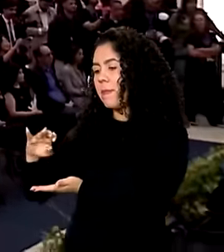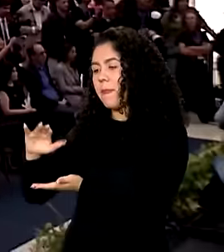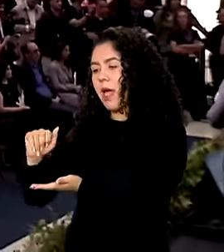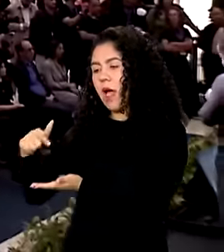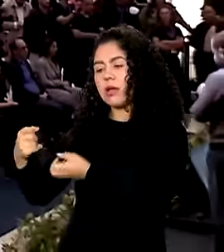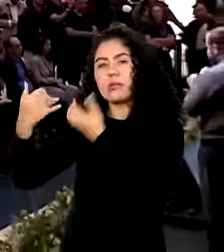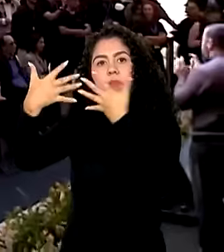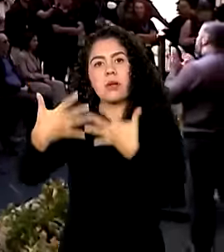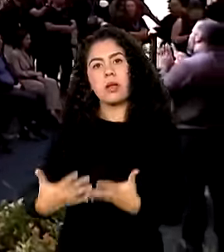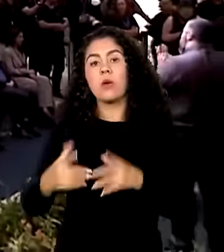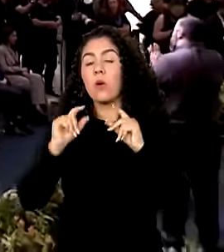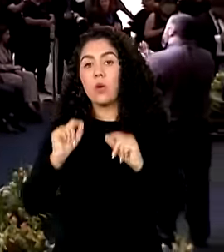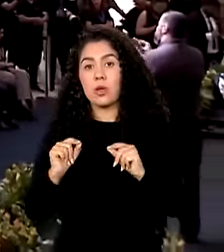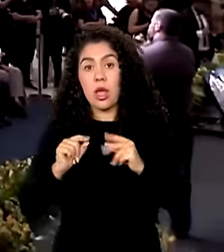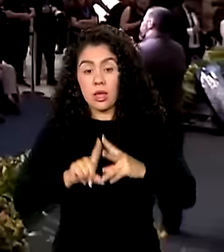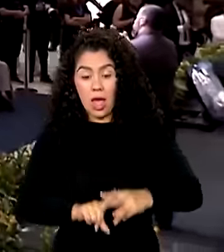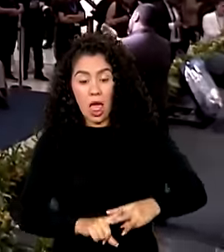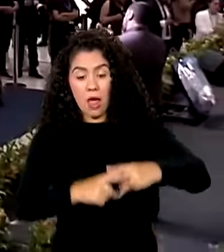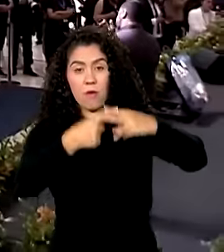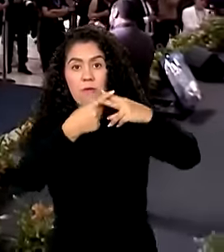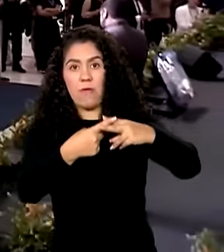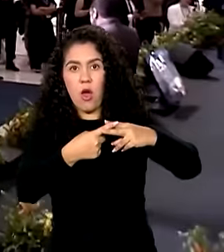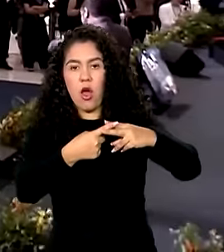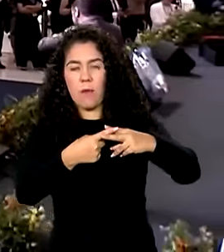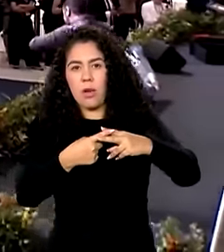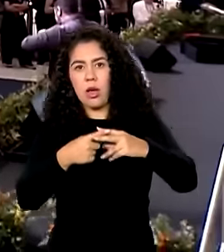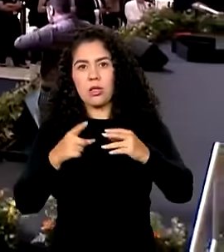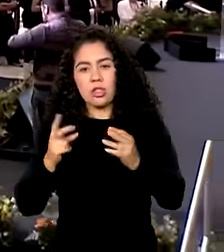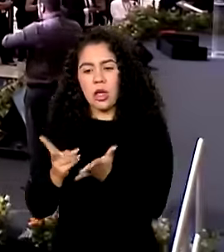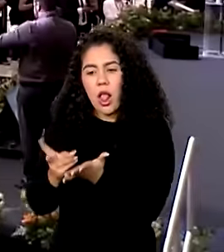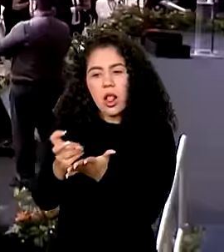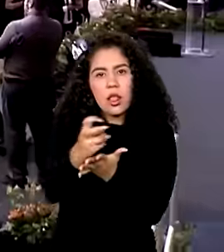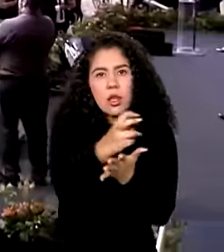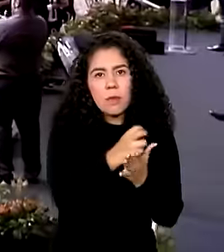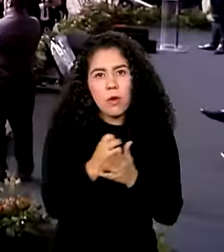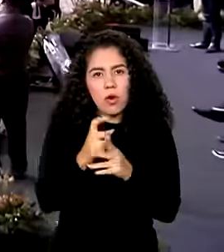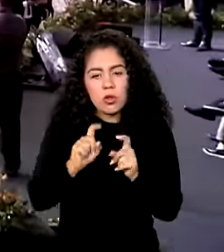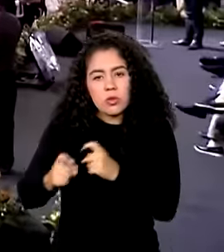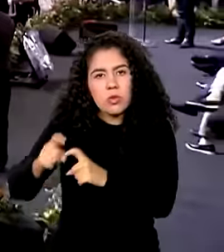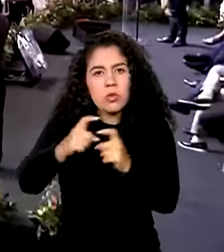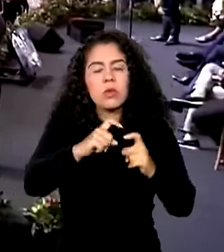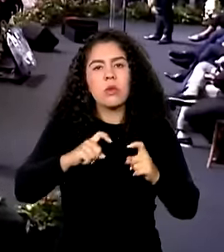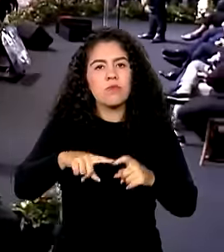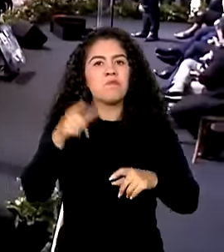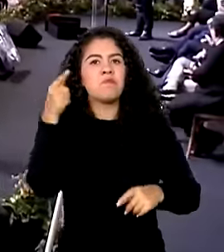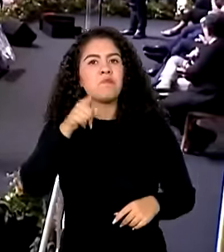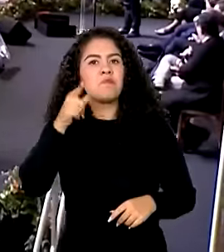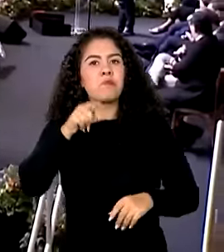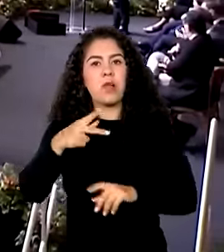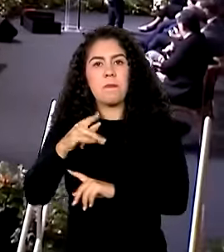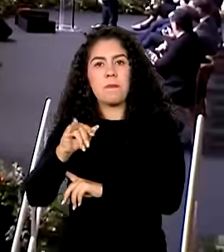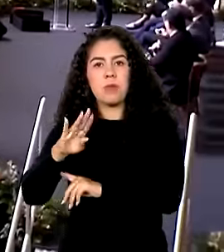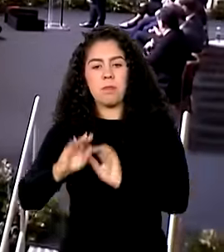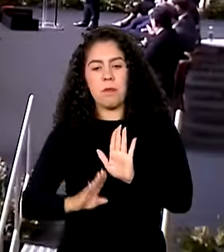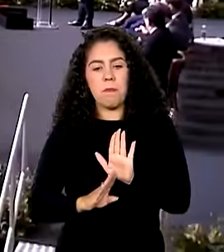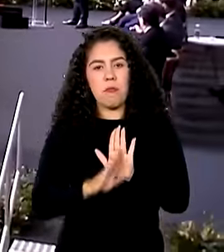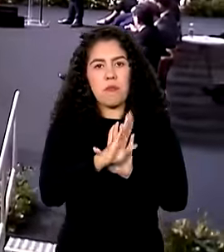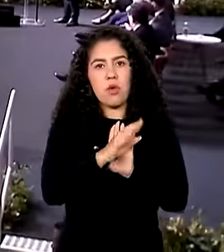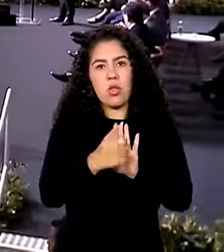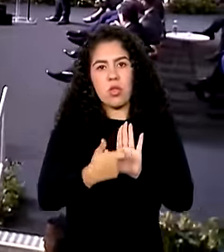a reforma tributária por si só, Ela pode fazer o PIB crescer 12%,